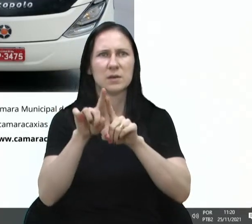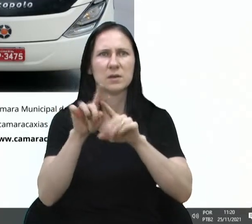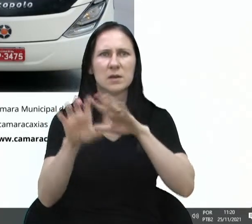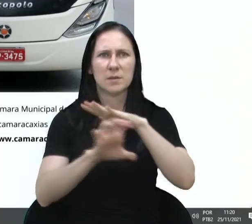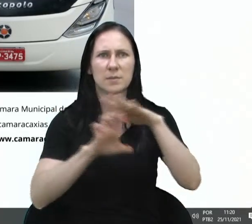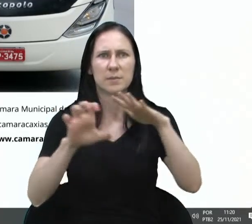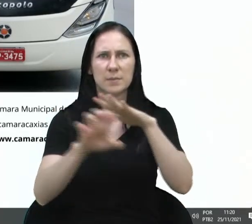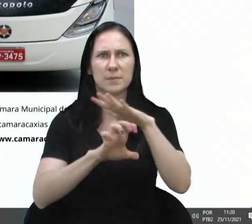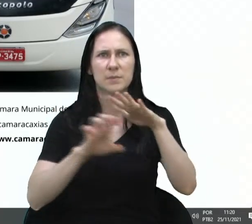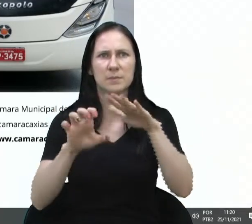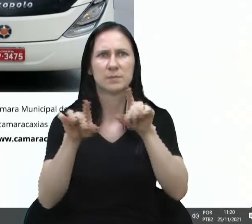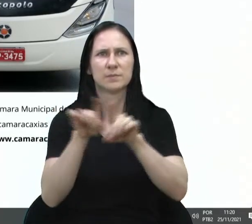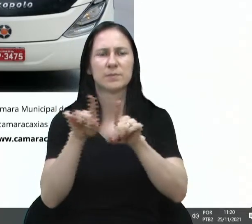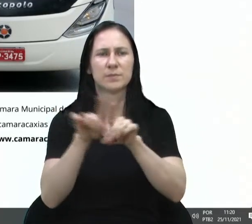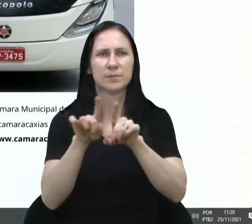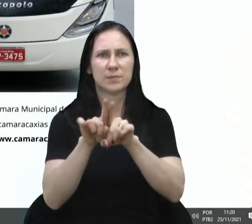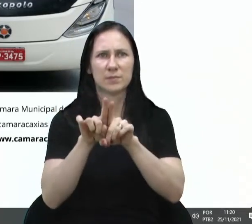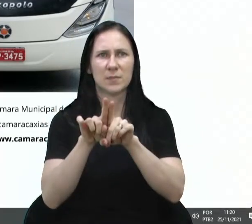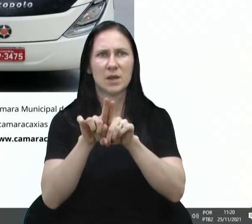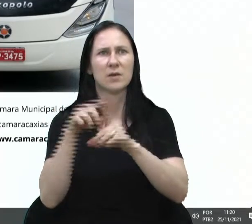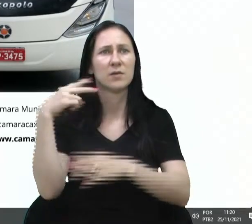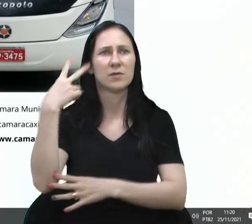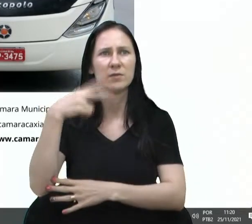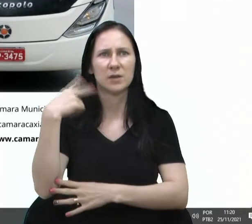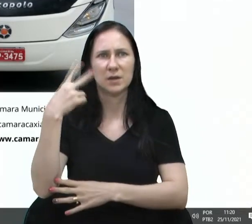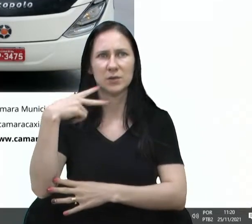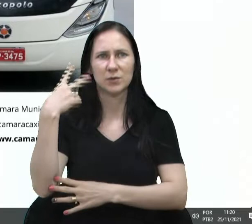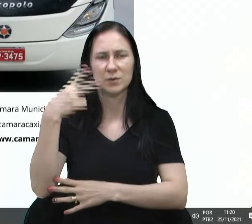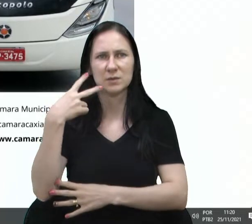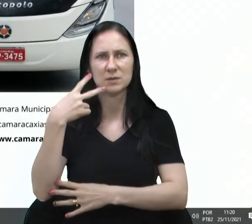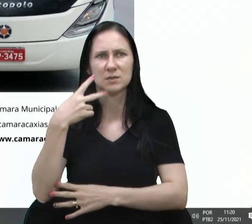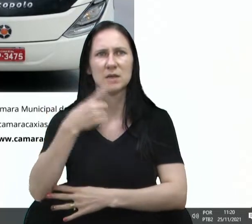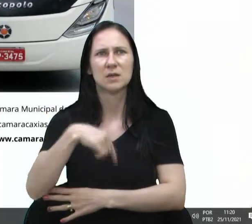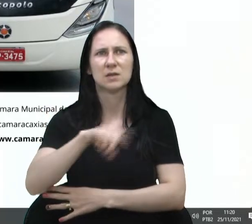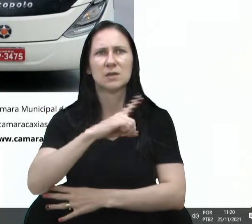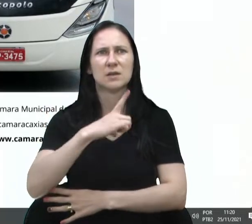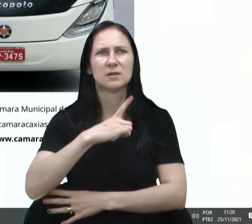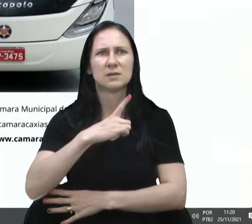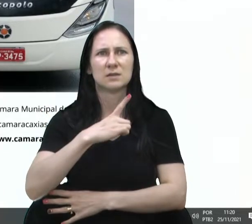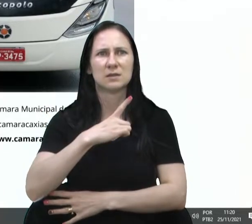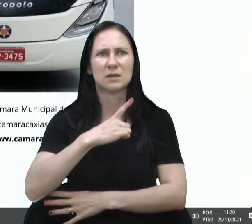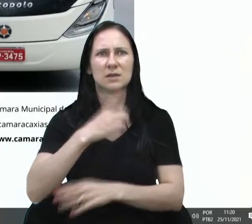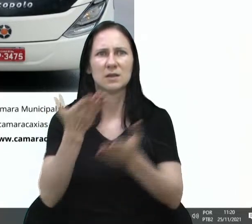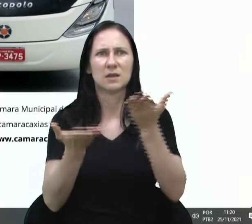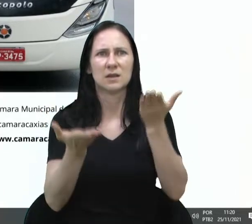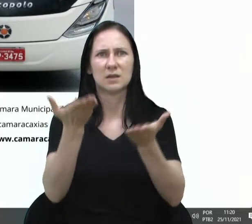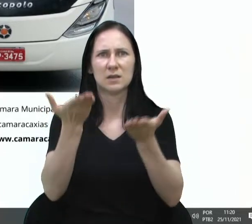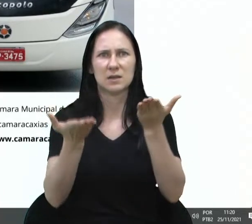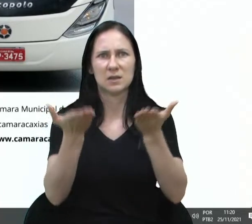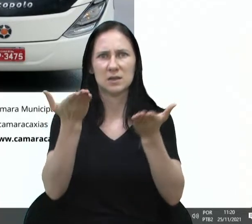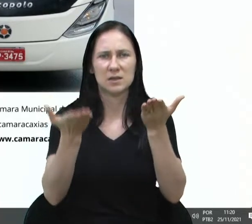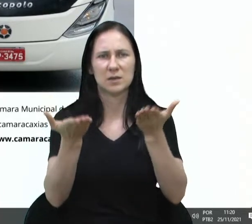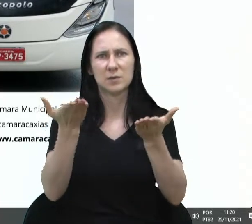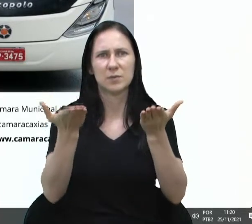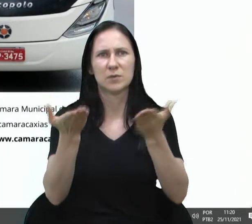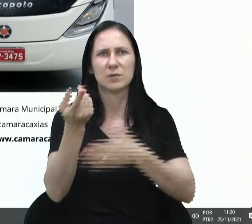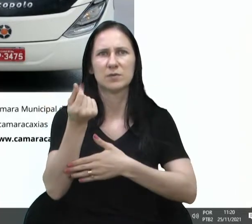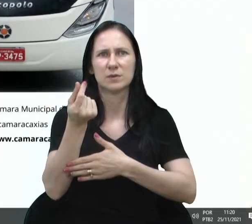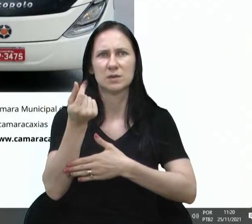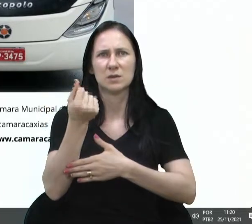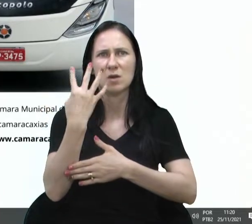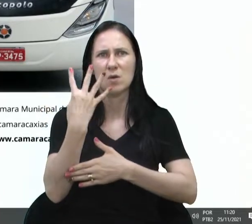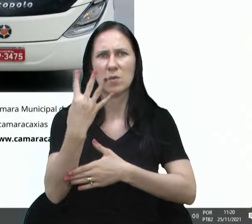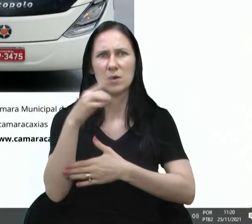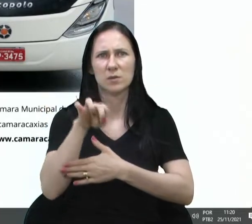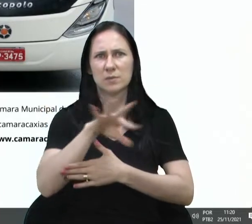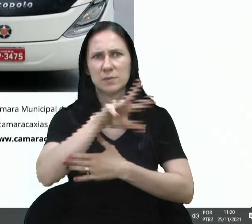mais aqui para os vereadores. A gente tem o reequilíbrio financeiro, foi esses 4 milhões,